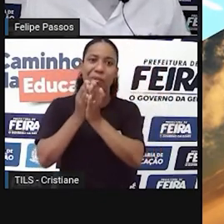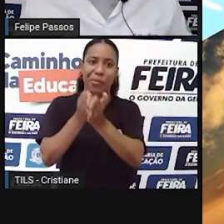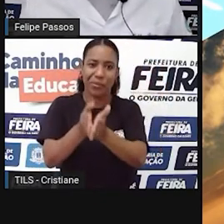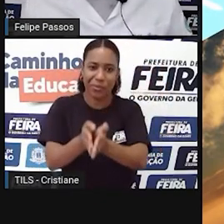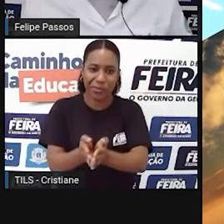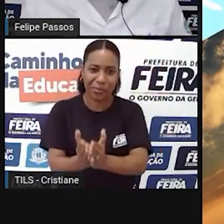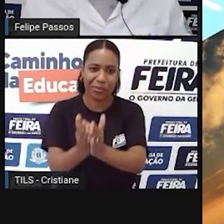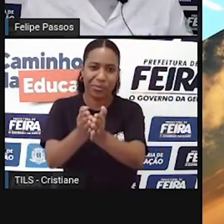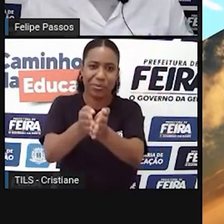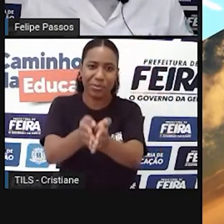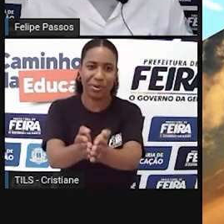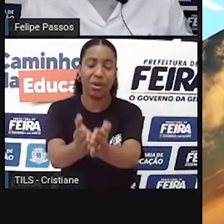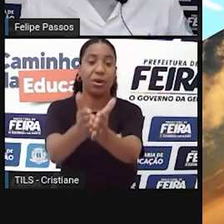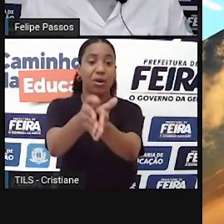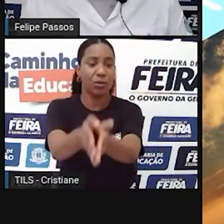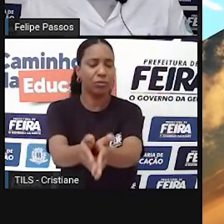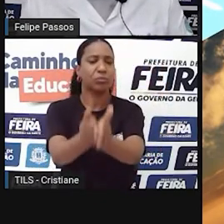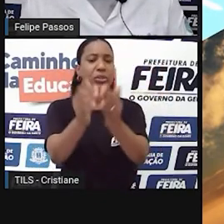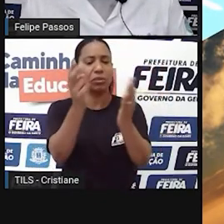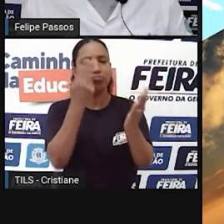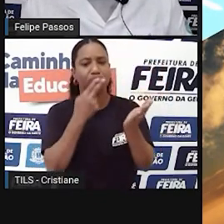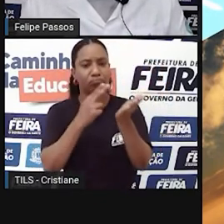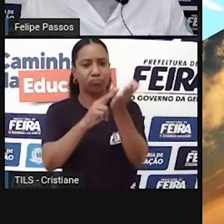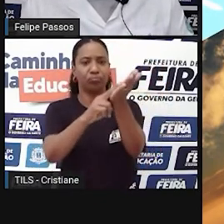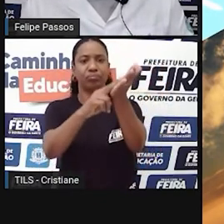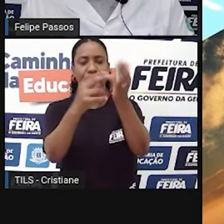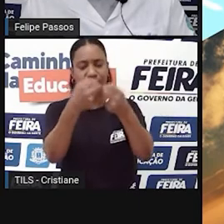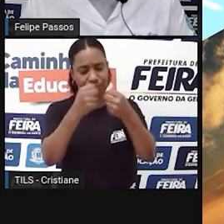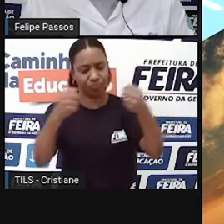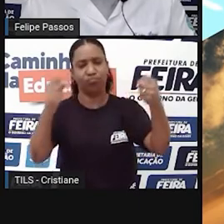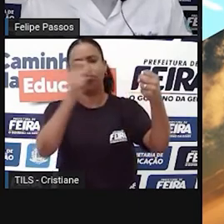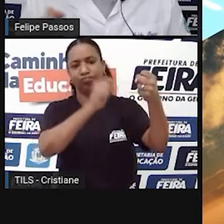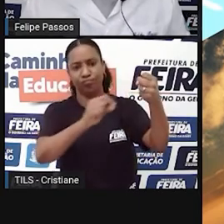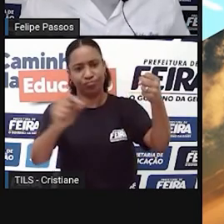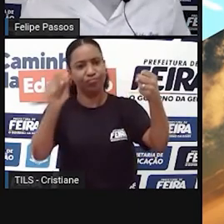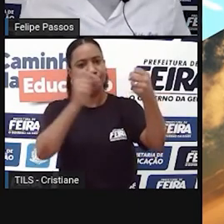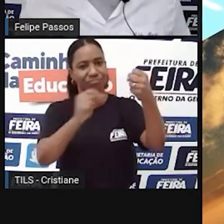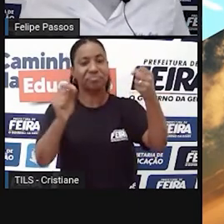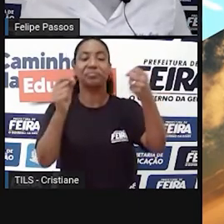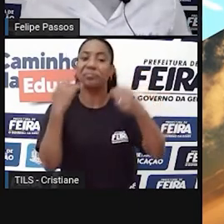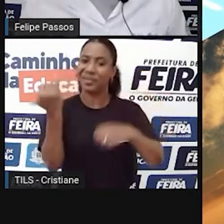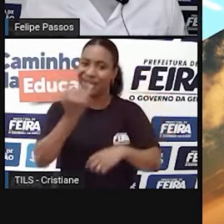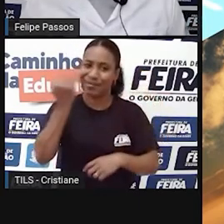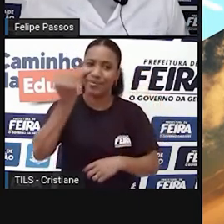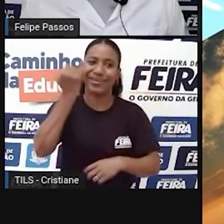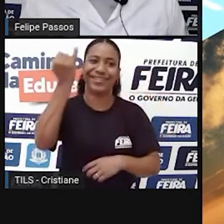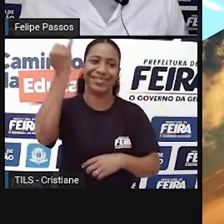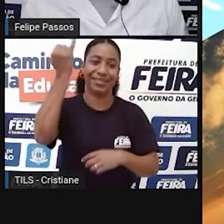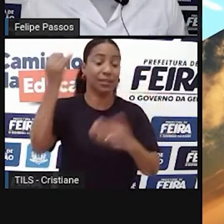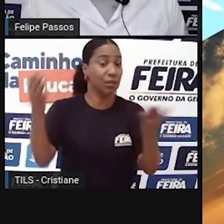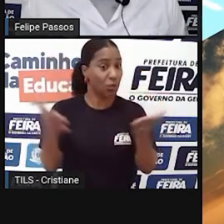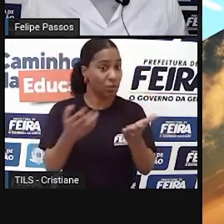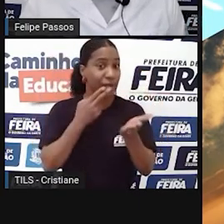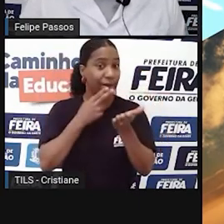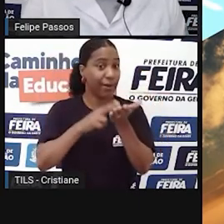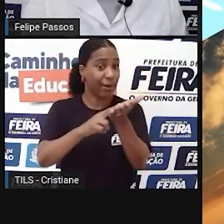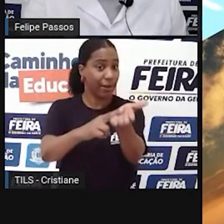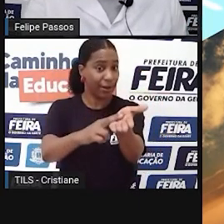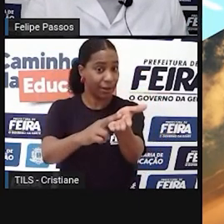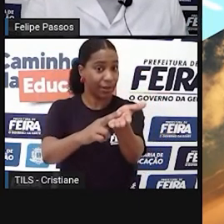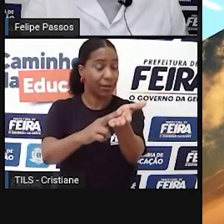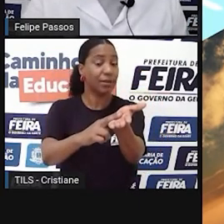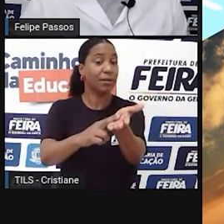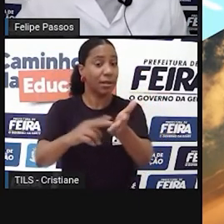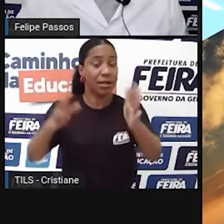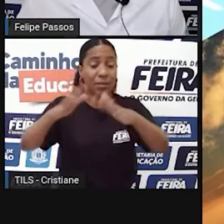né? Então as cartas, elas têm uma importância muito grande na história da humanidade, com um porém. A carta, ela era escrita